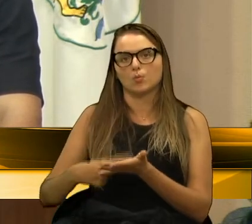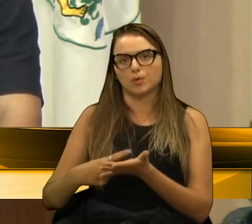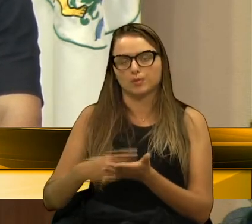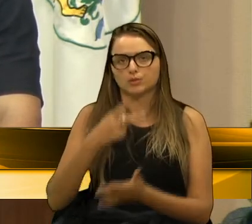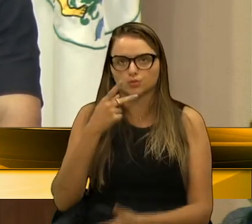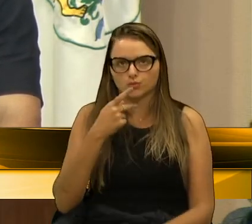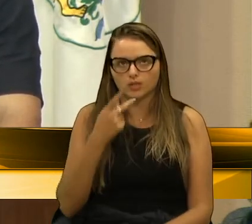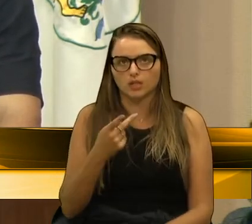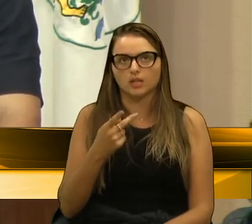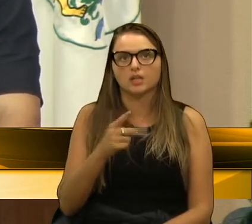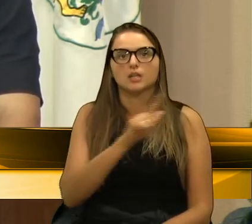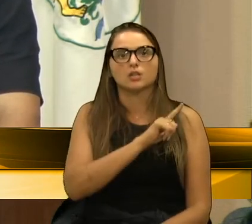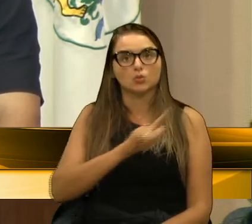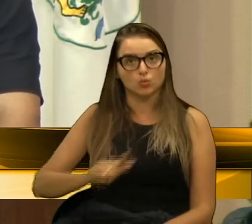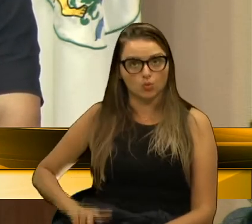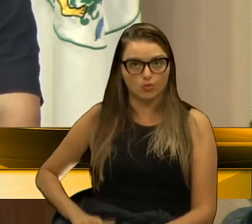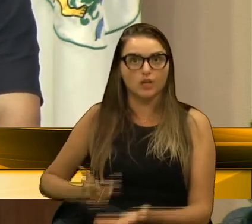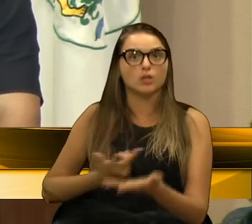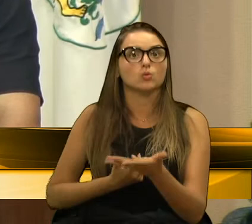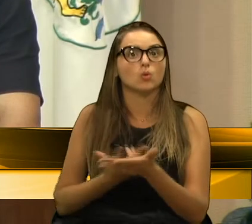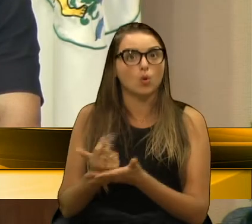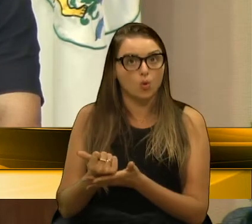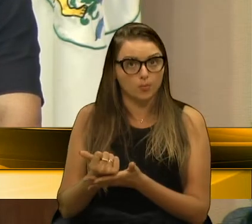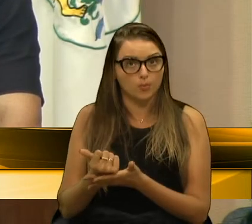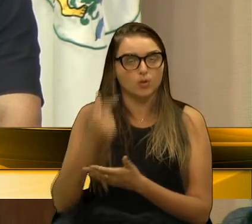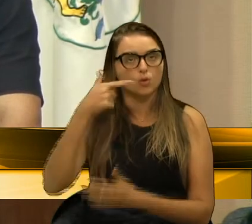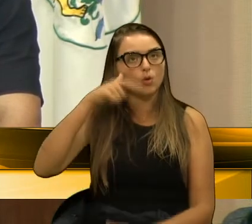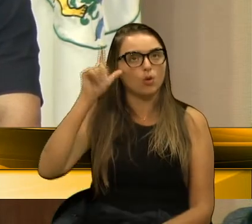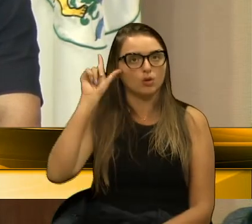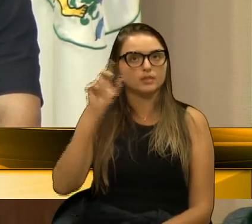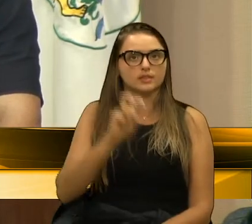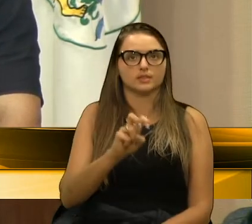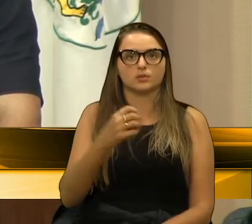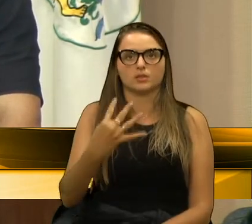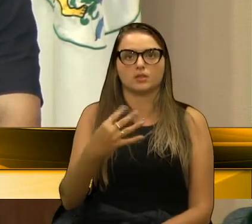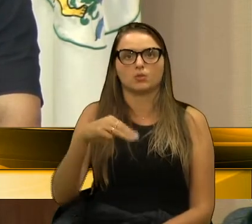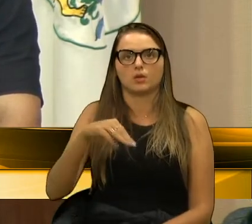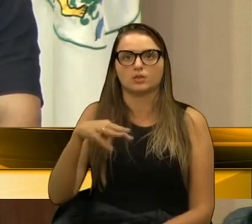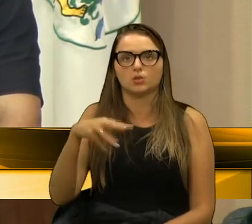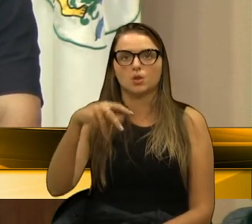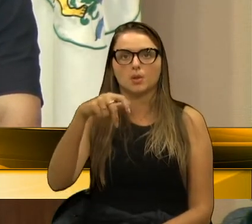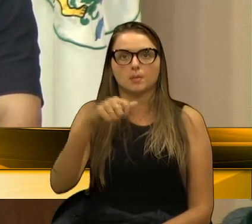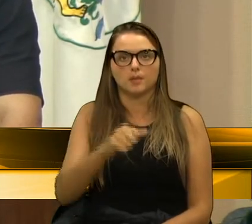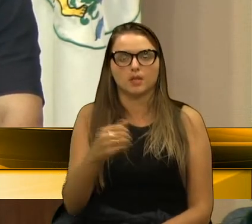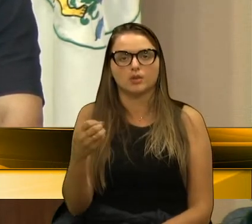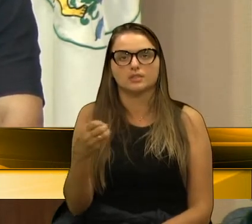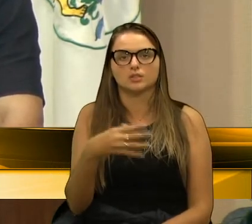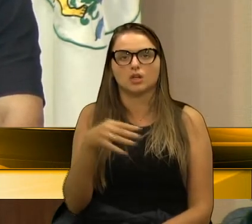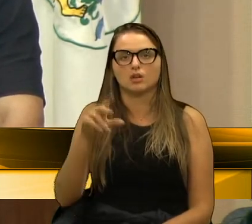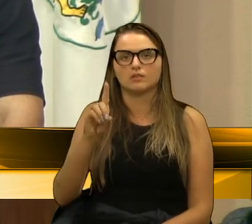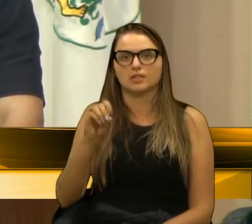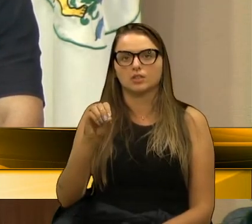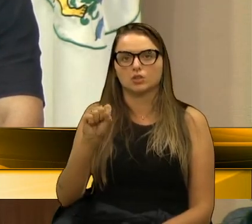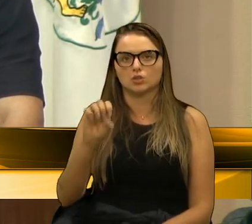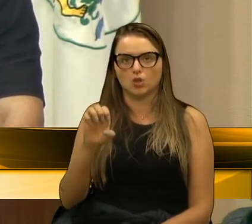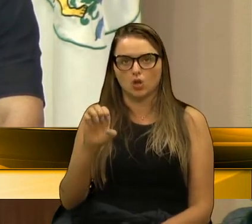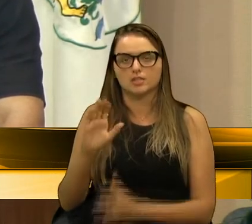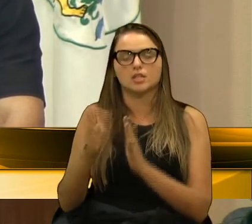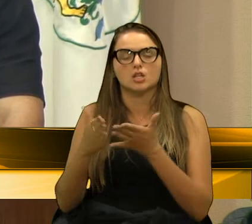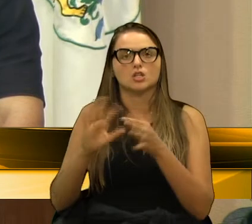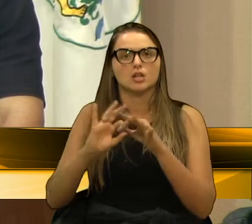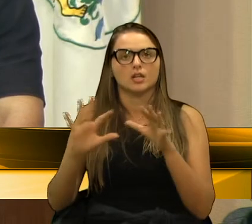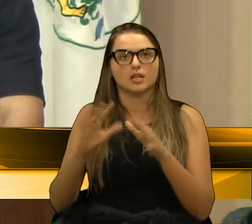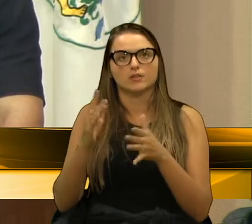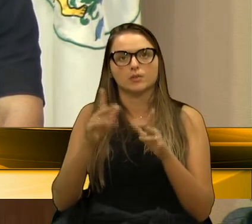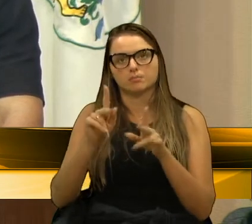que o governo comprou, né, ontem, 54 milhões de doses que estão à distribuição para a nossa população.